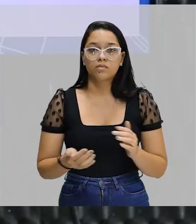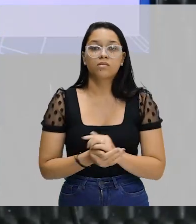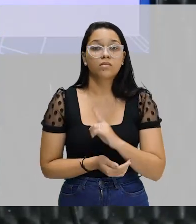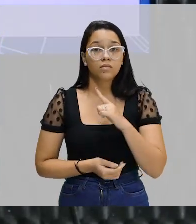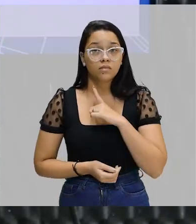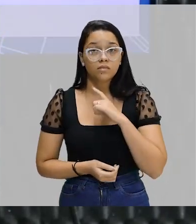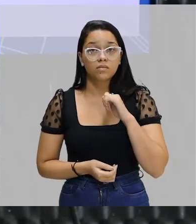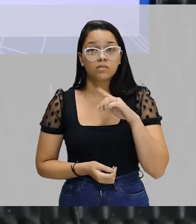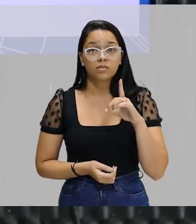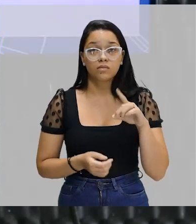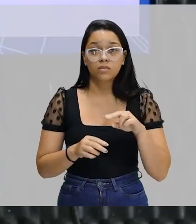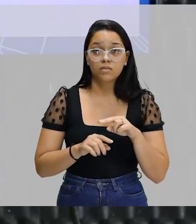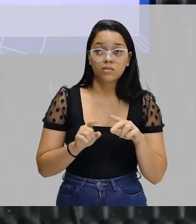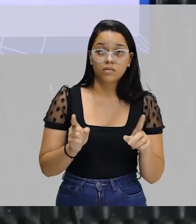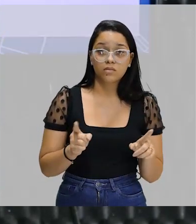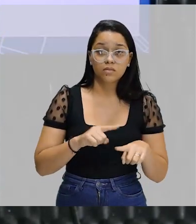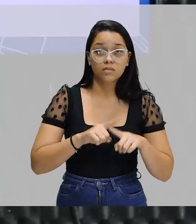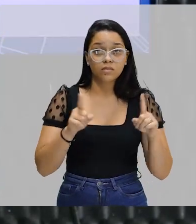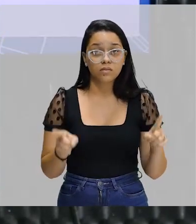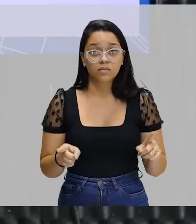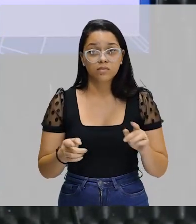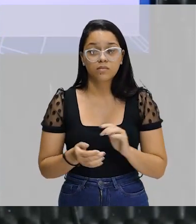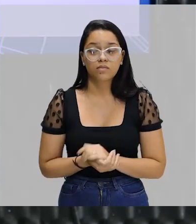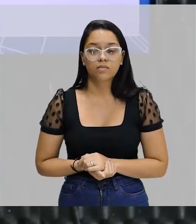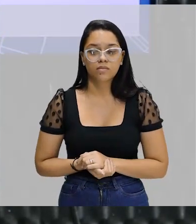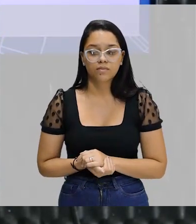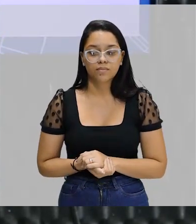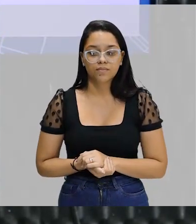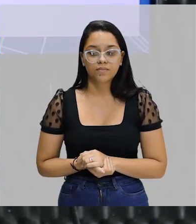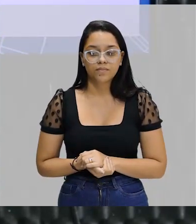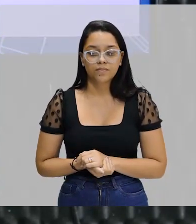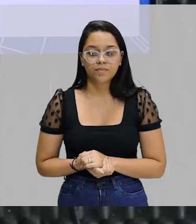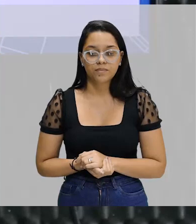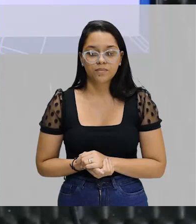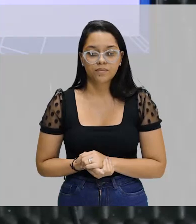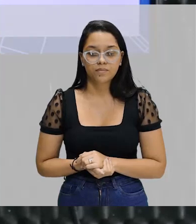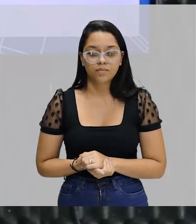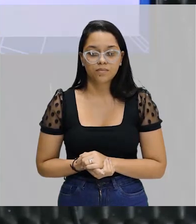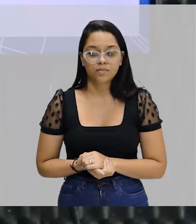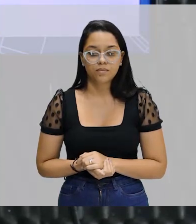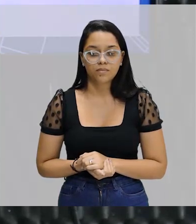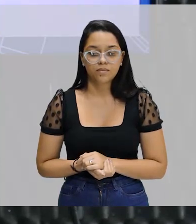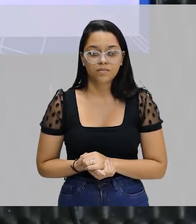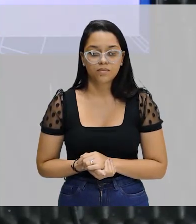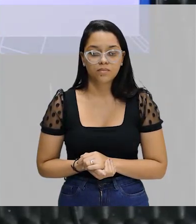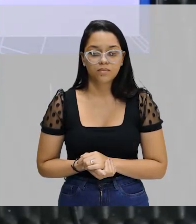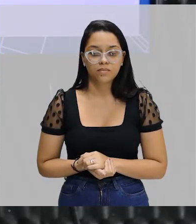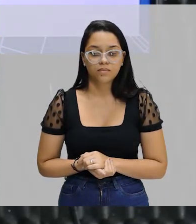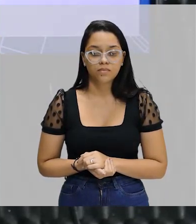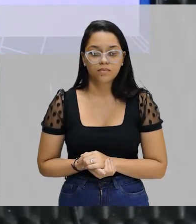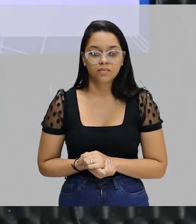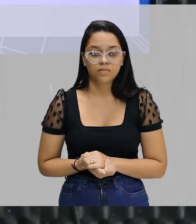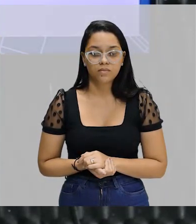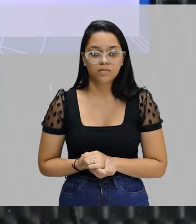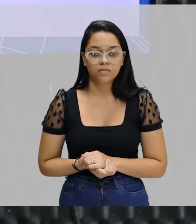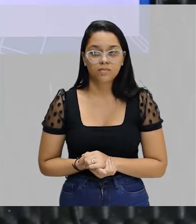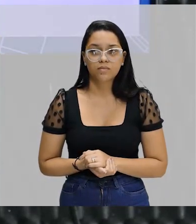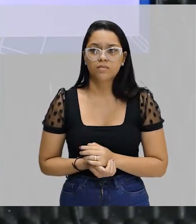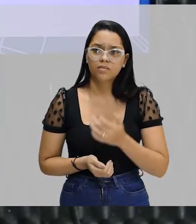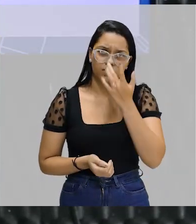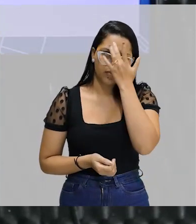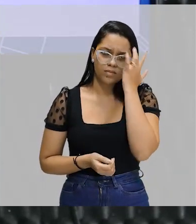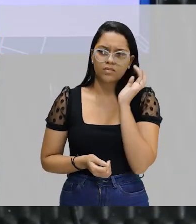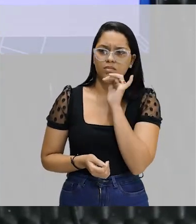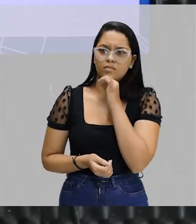adversidade. Então, adição, conclusão e adversidade. Ou seja, oposição. Então, a pessoa fica